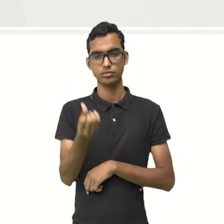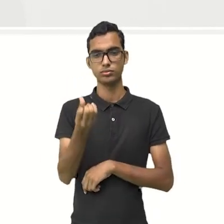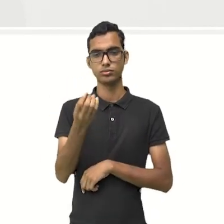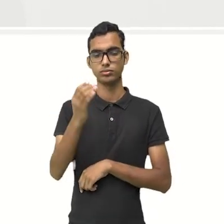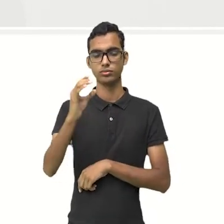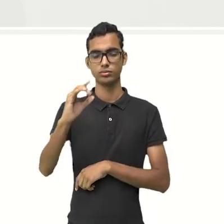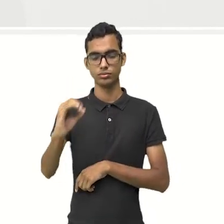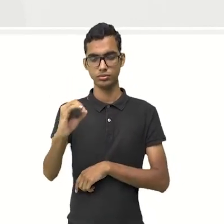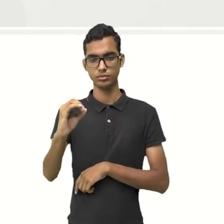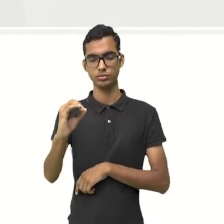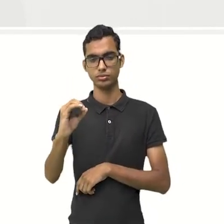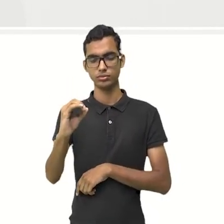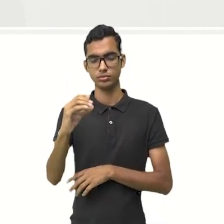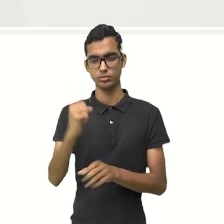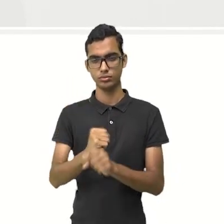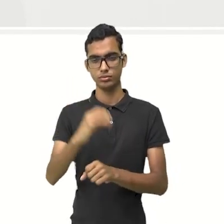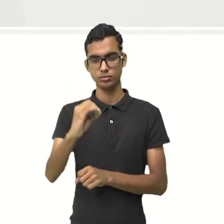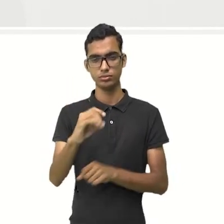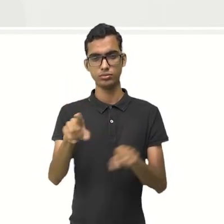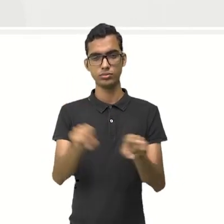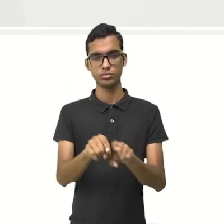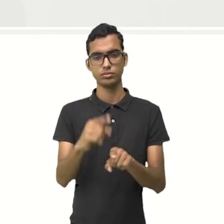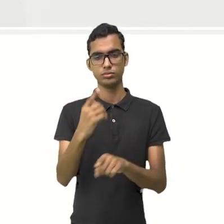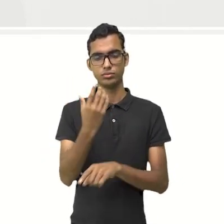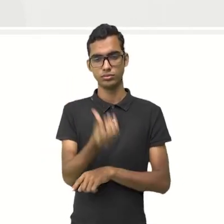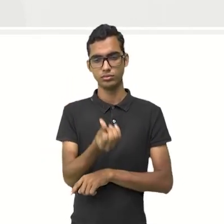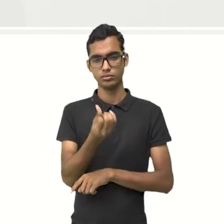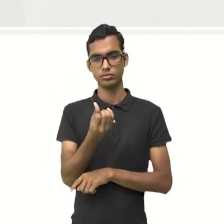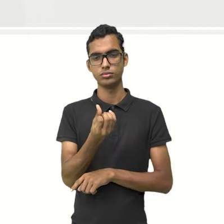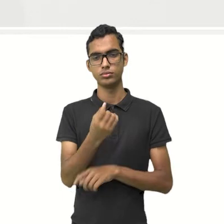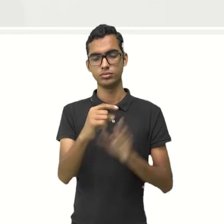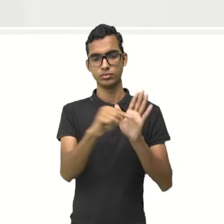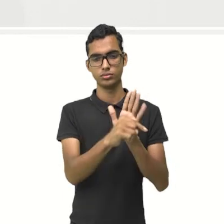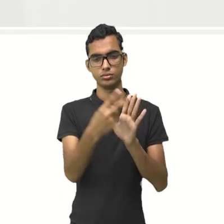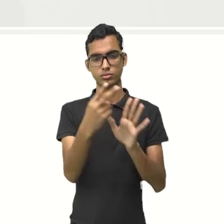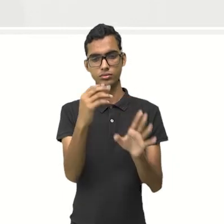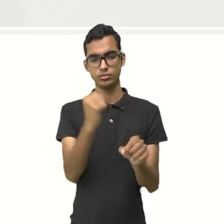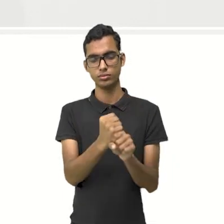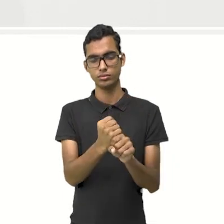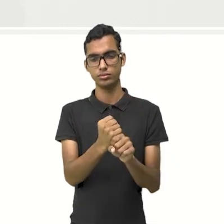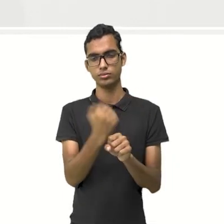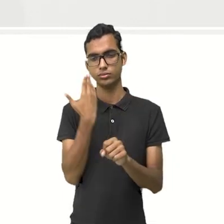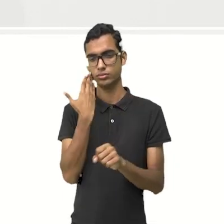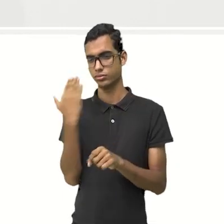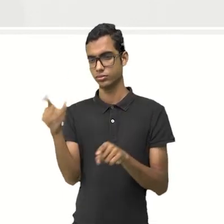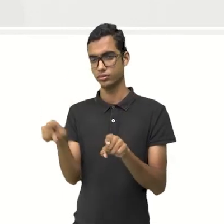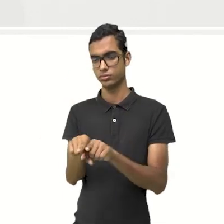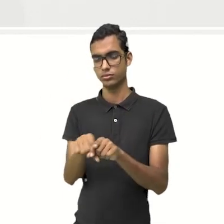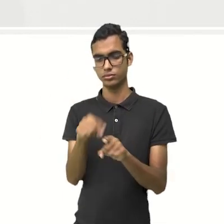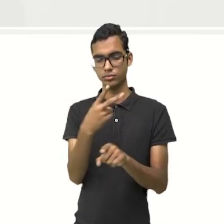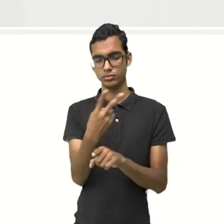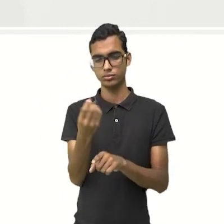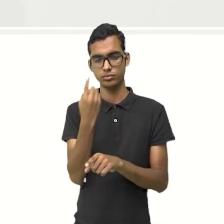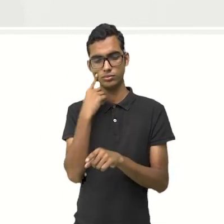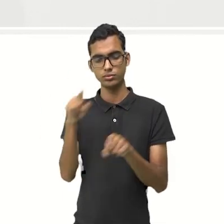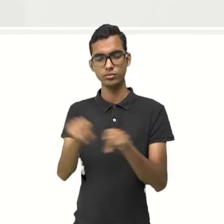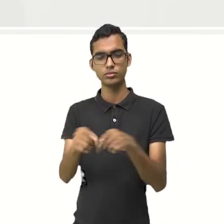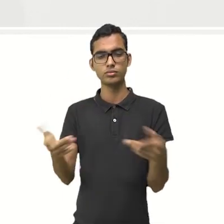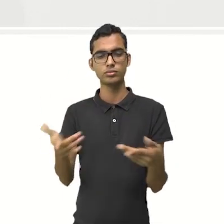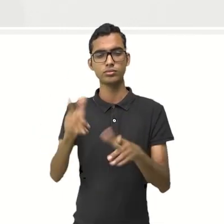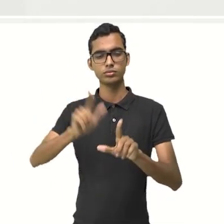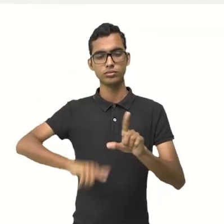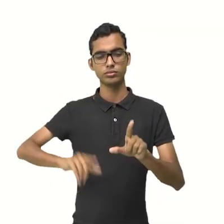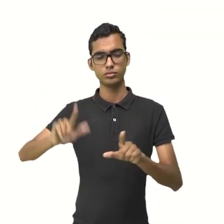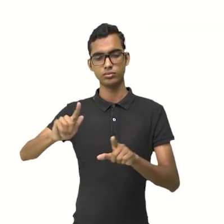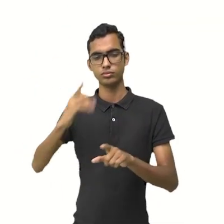menos 2 dá menos 12, ou seja, 120. E agora, chegamos na letra G. O é que diz a letra G?